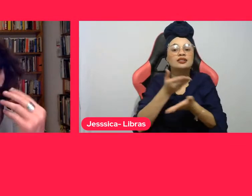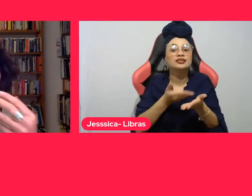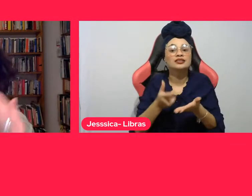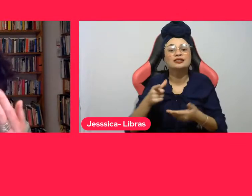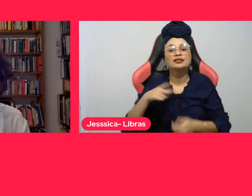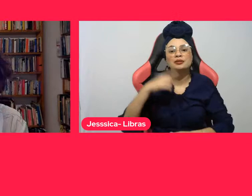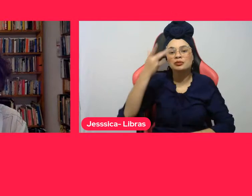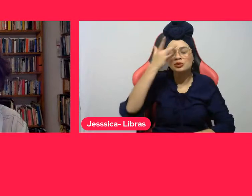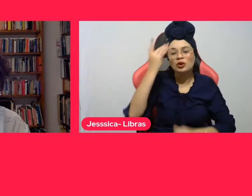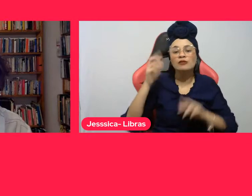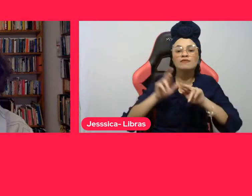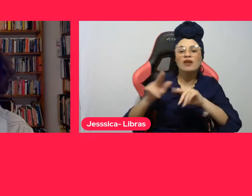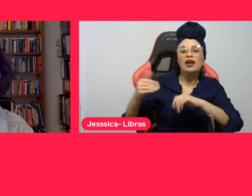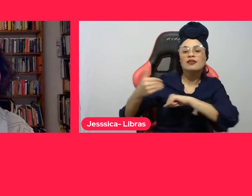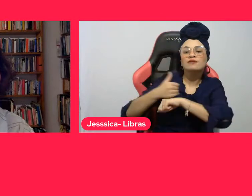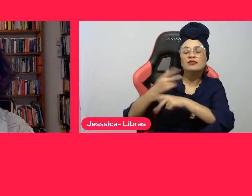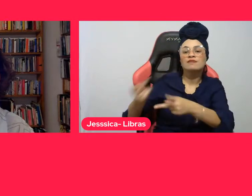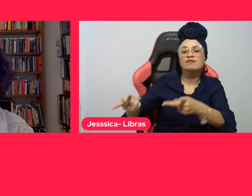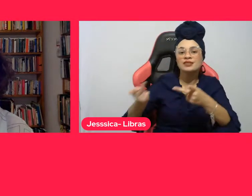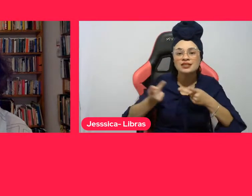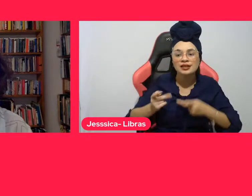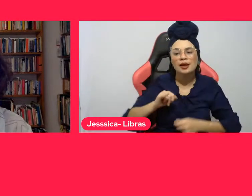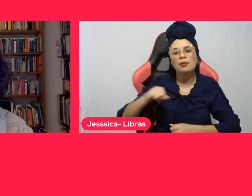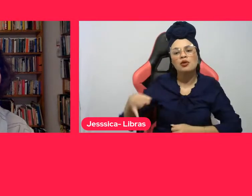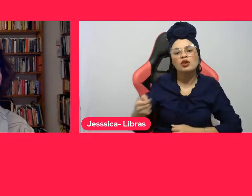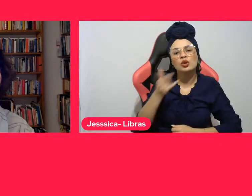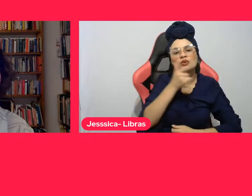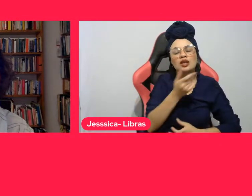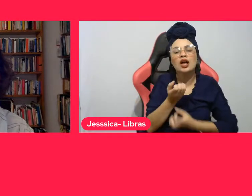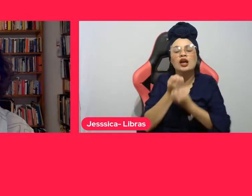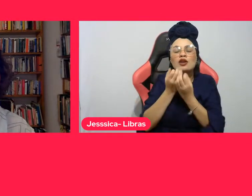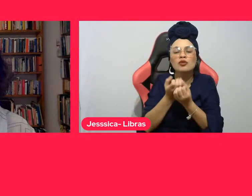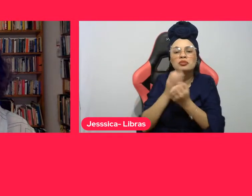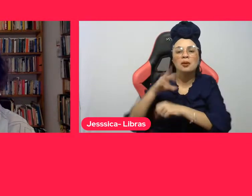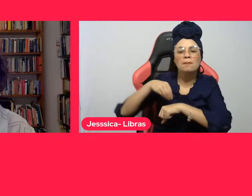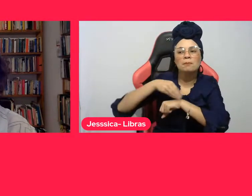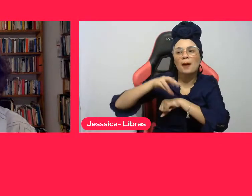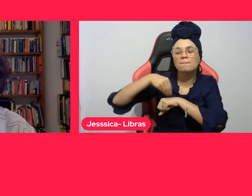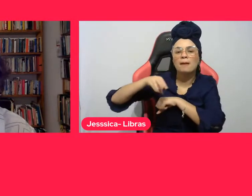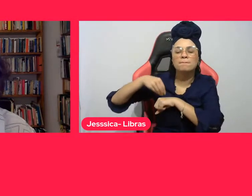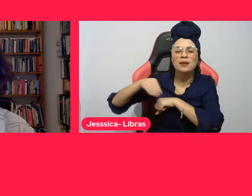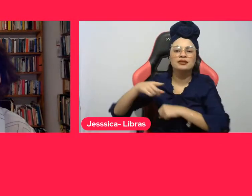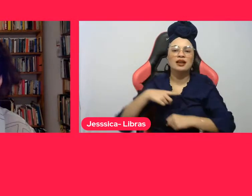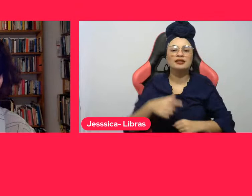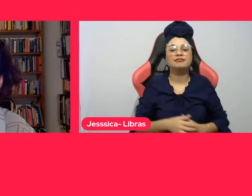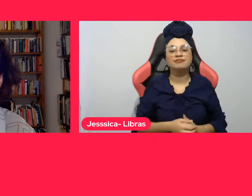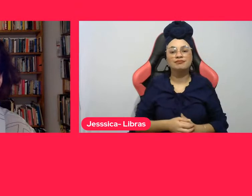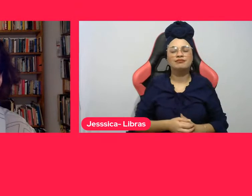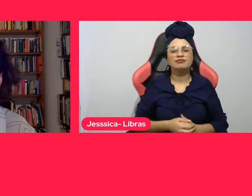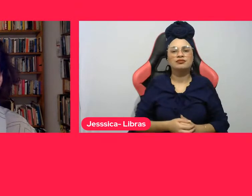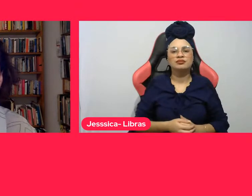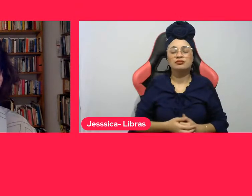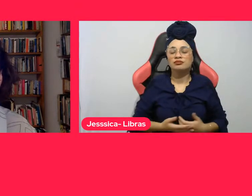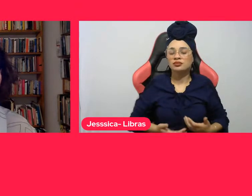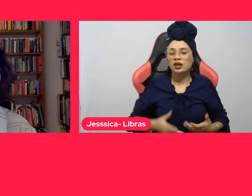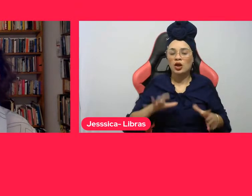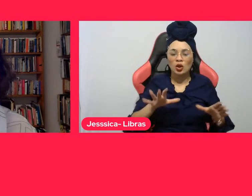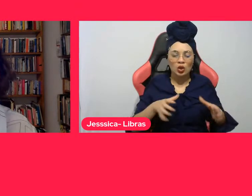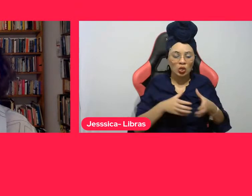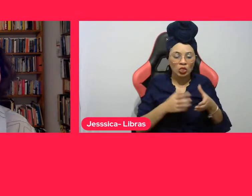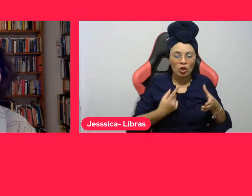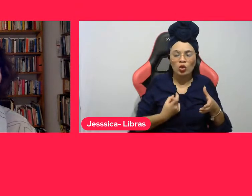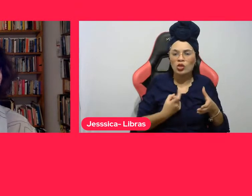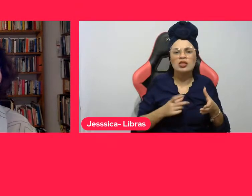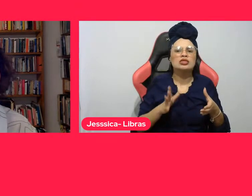e que mergulham nesse museu no que está ali proposto. São espaços coletivos nos quais o